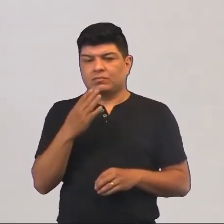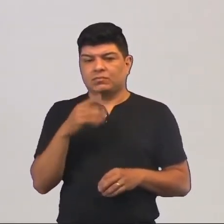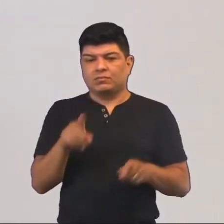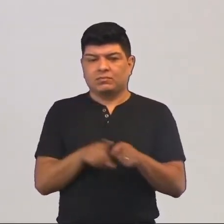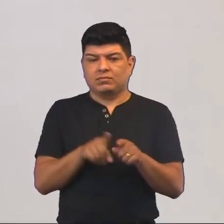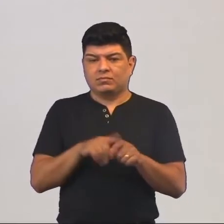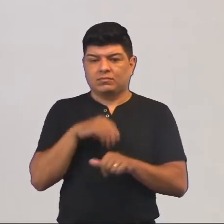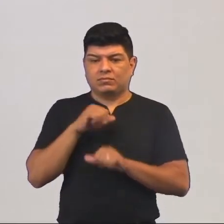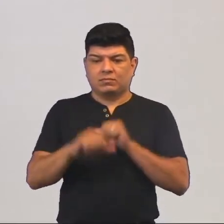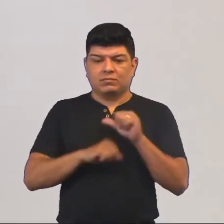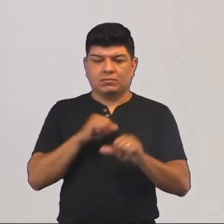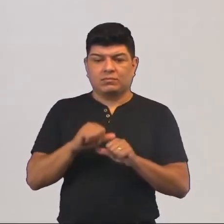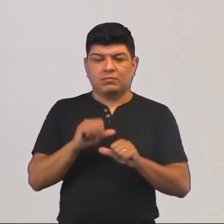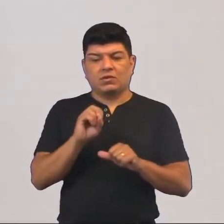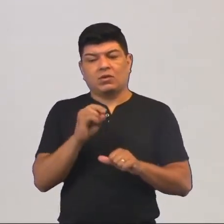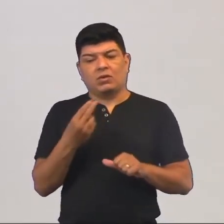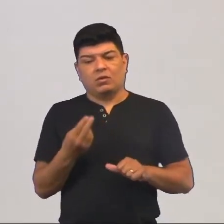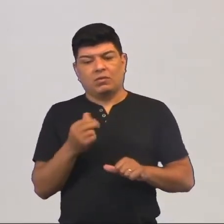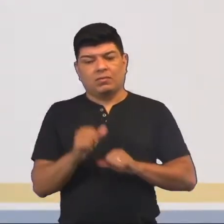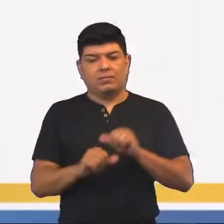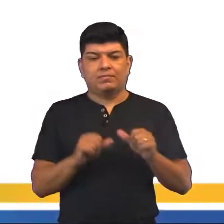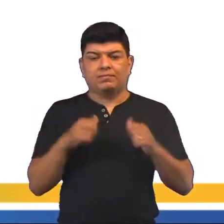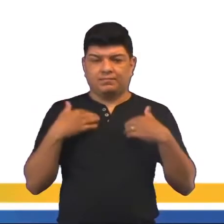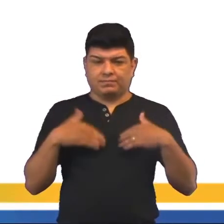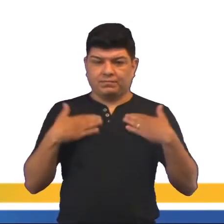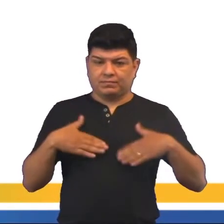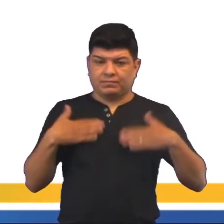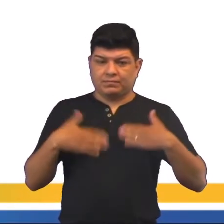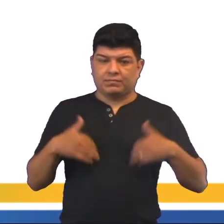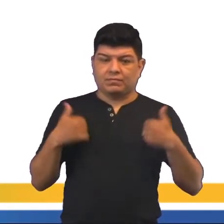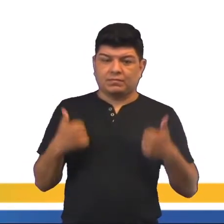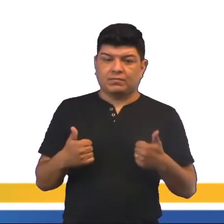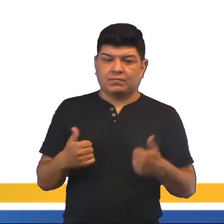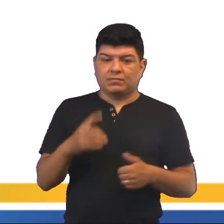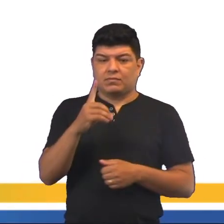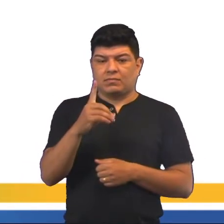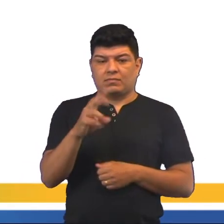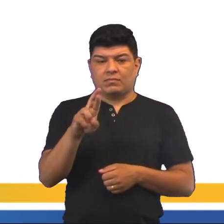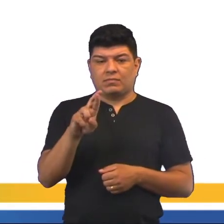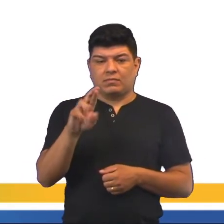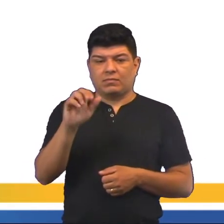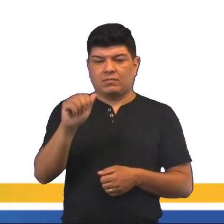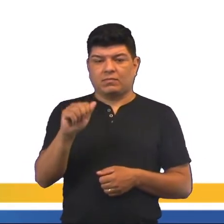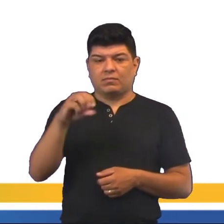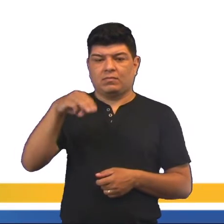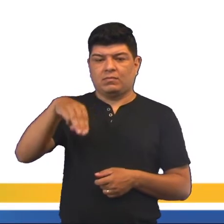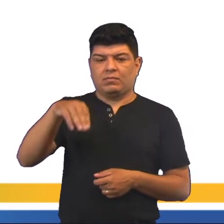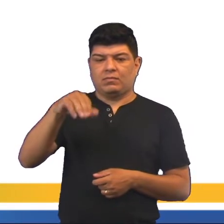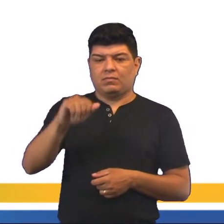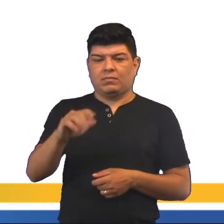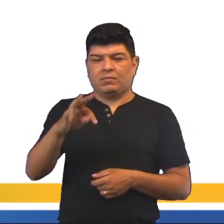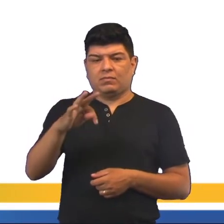modificar ou não. Tranquilo? O dramaturgo é o literato, né?